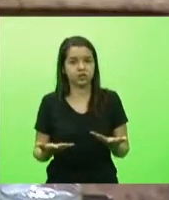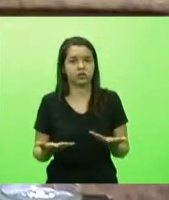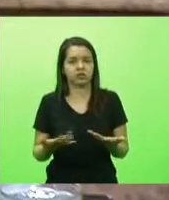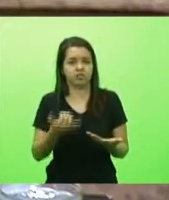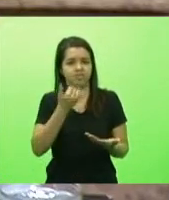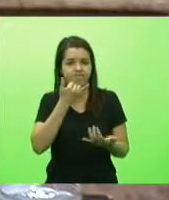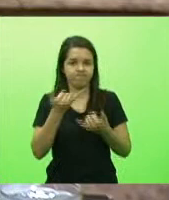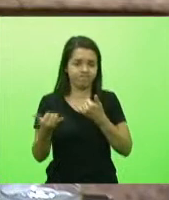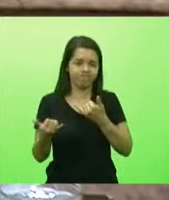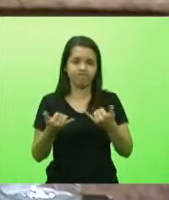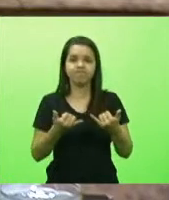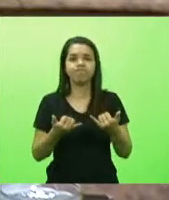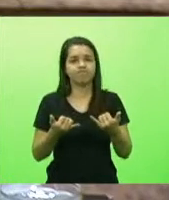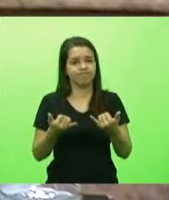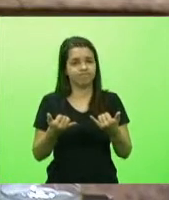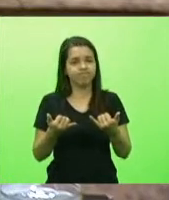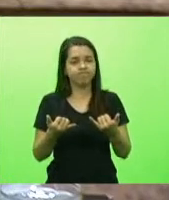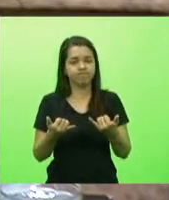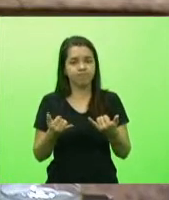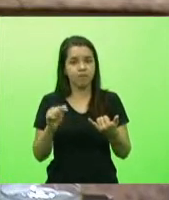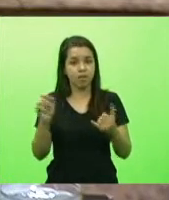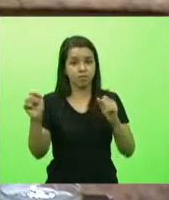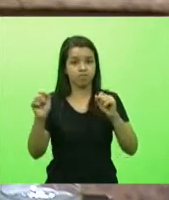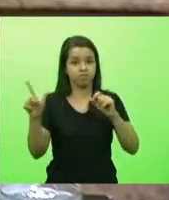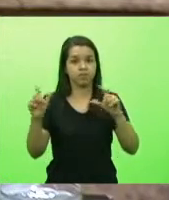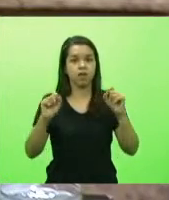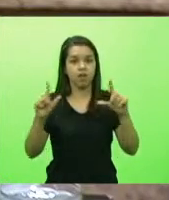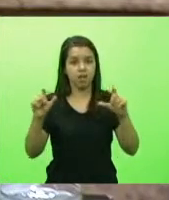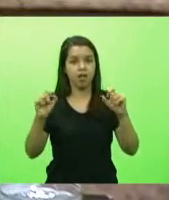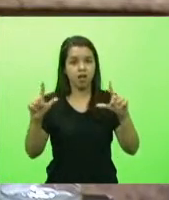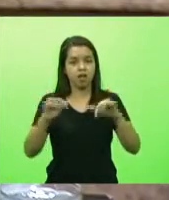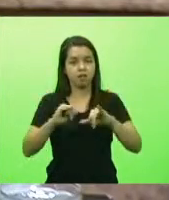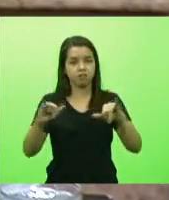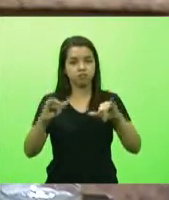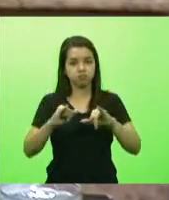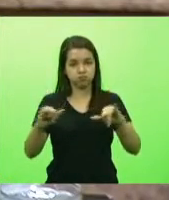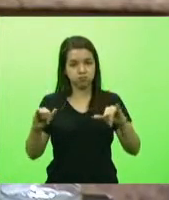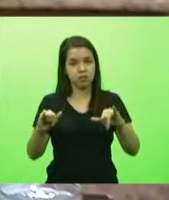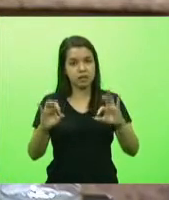dados aí e certamente a sua equipe